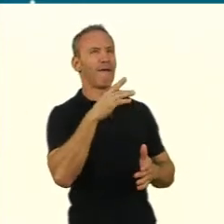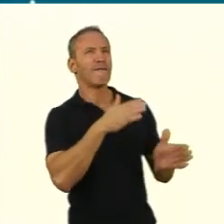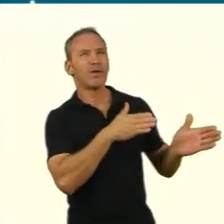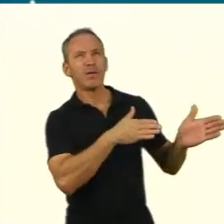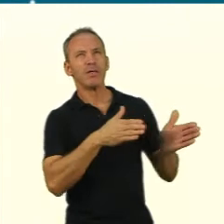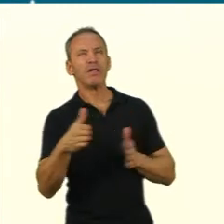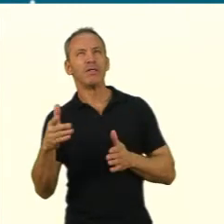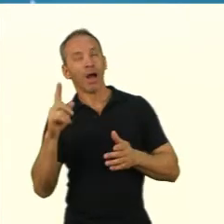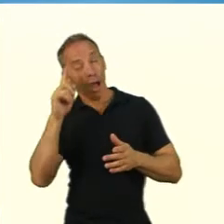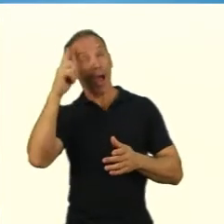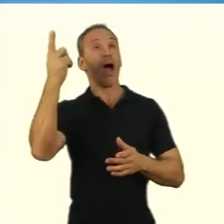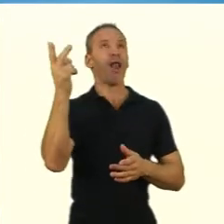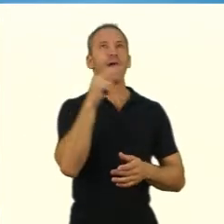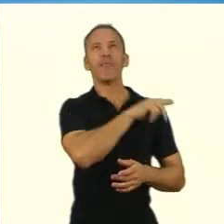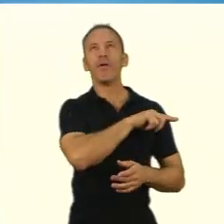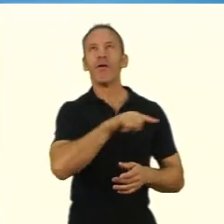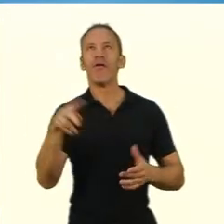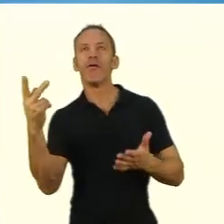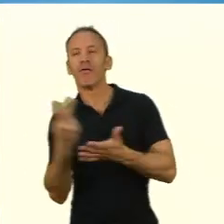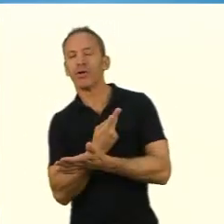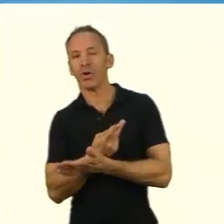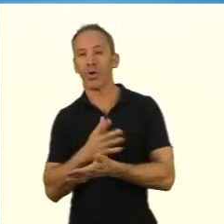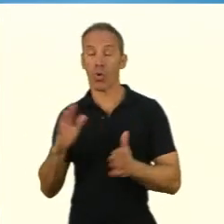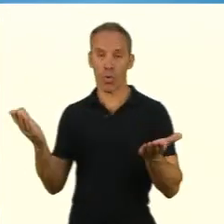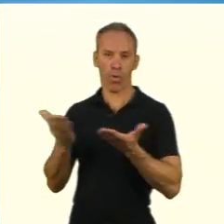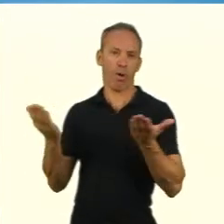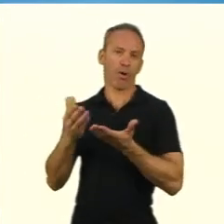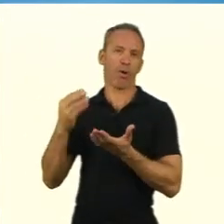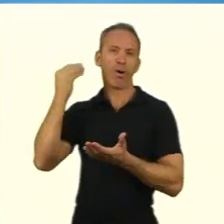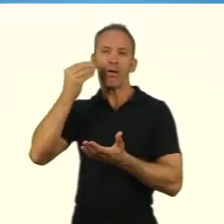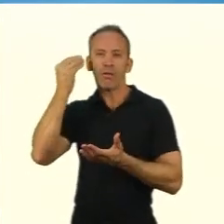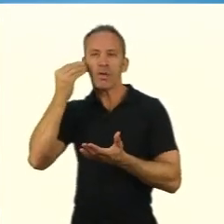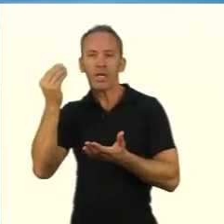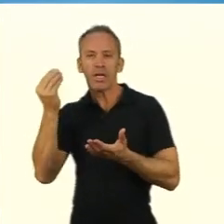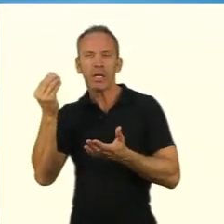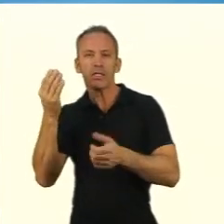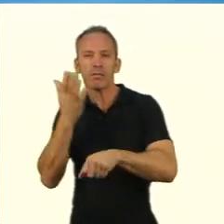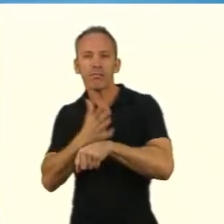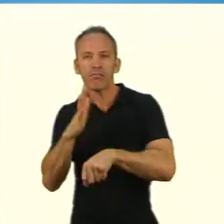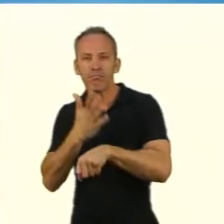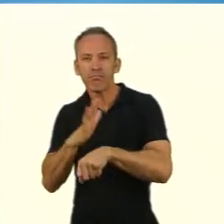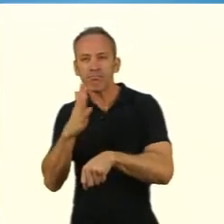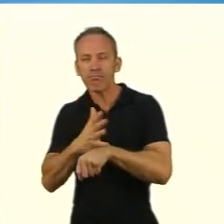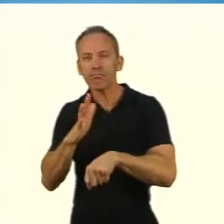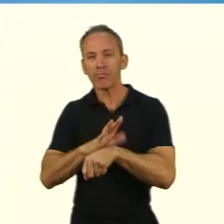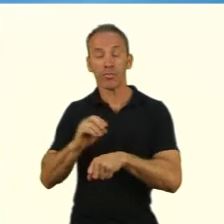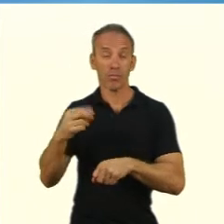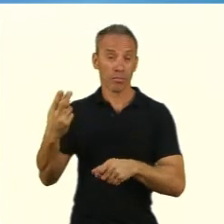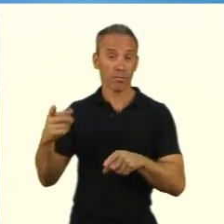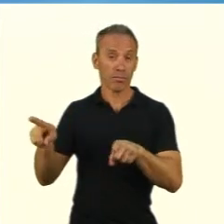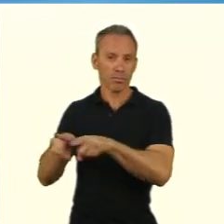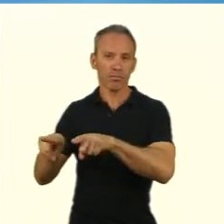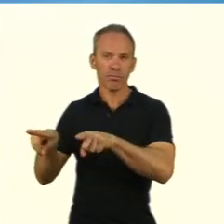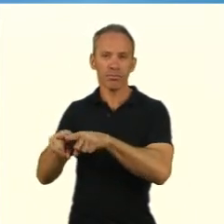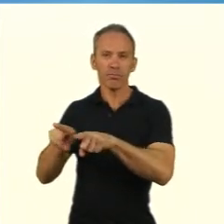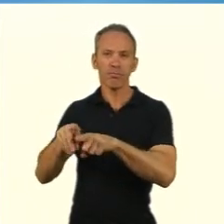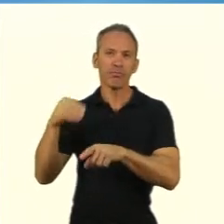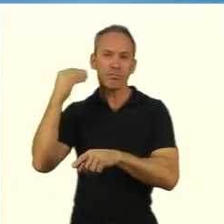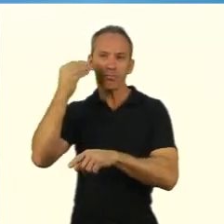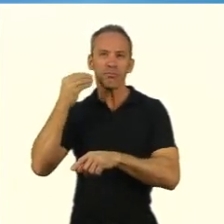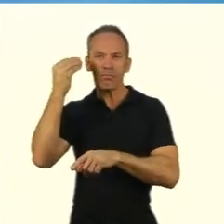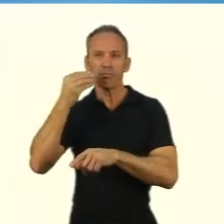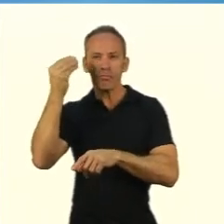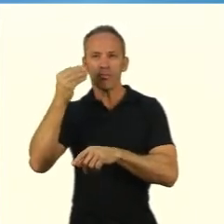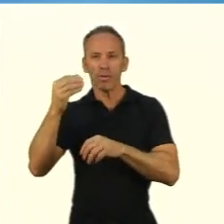parte, ou nessa primeira parte, que é o problema. Que aspectos da vida cotidiana, da vida estudantil, da vida